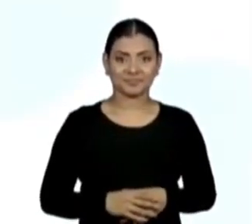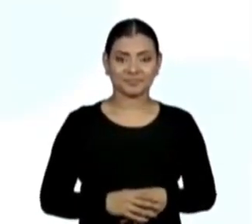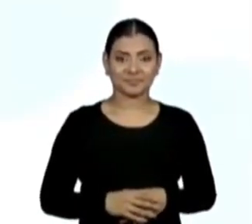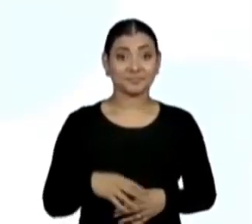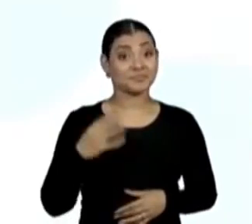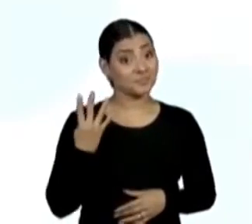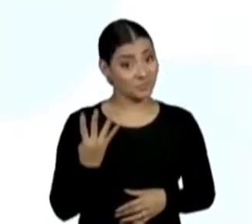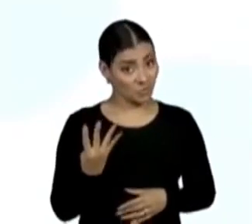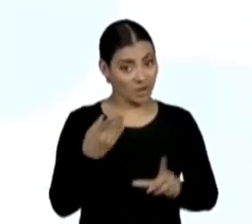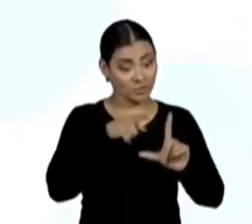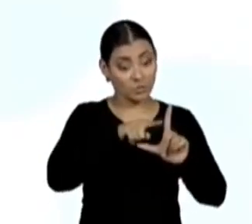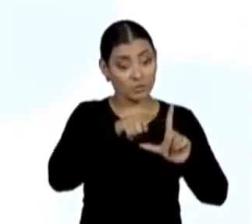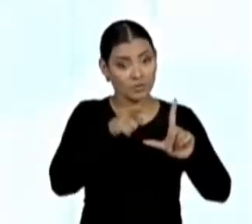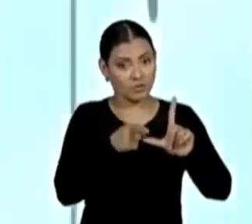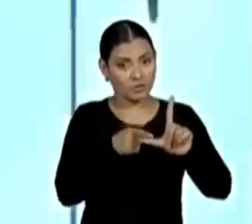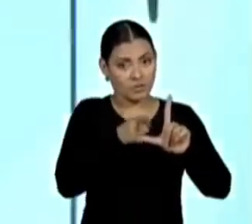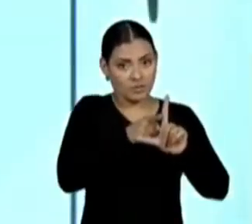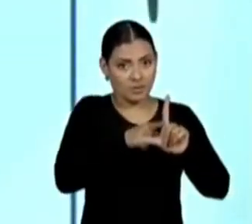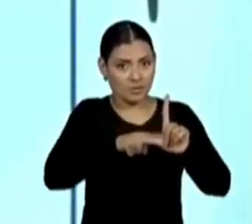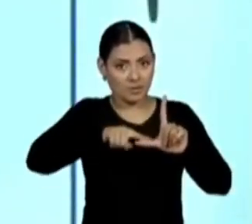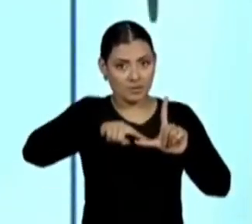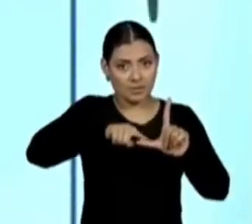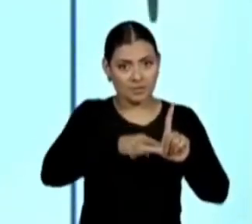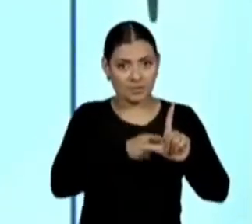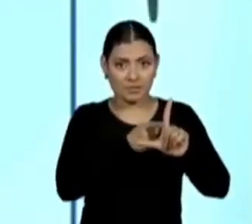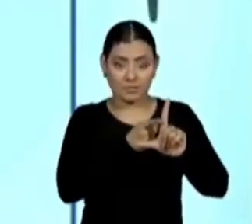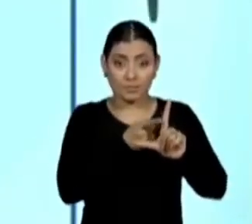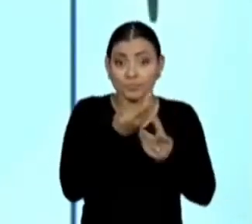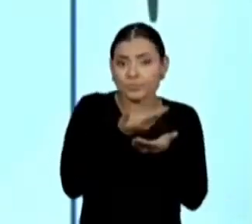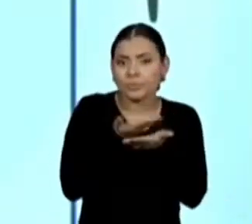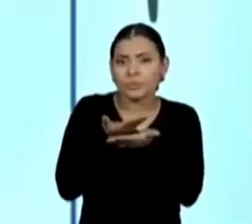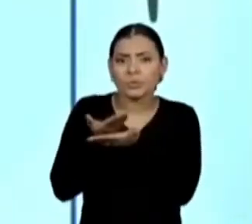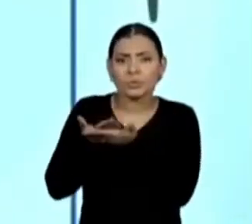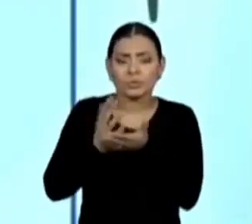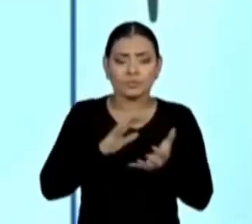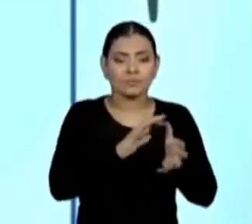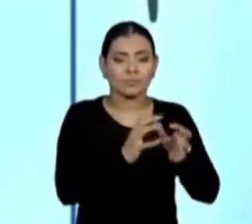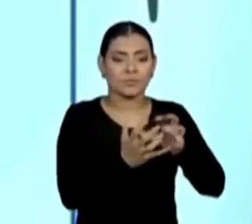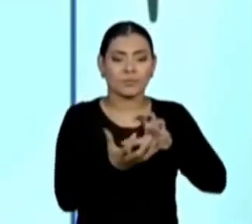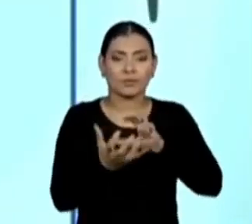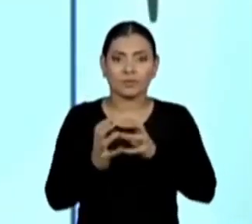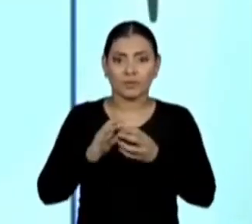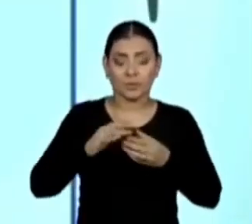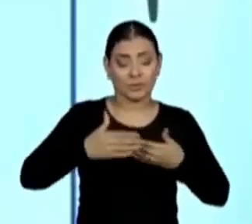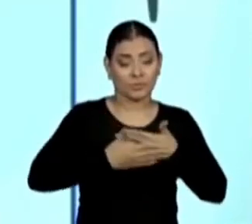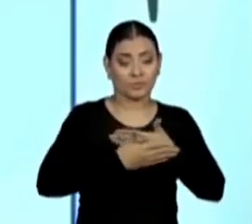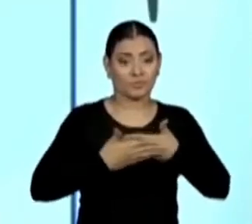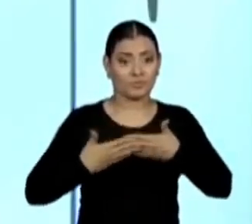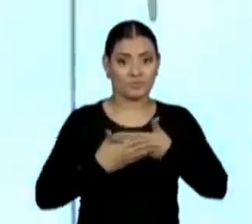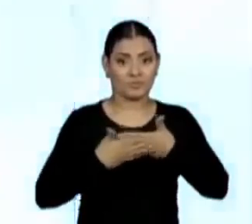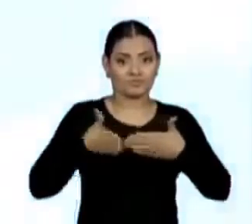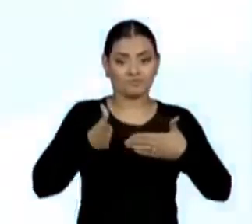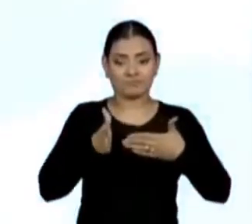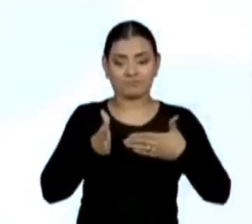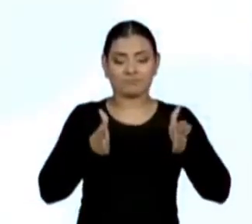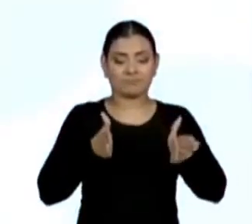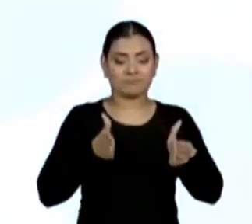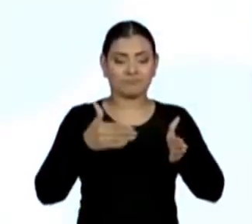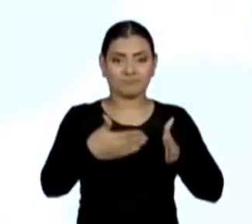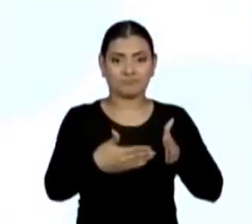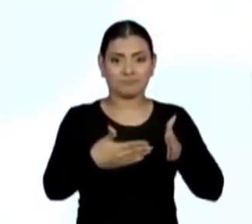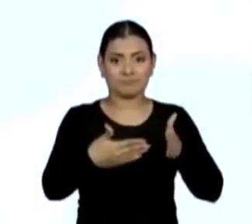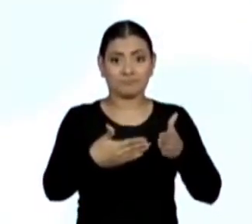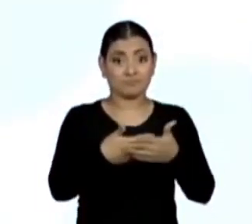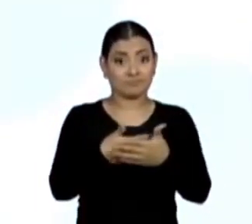Quatro ângulos. Estamos estudando os polígonos das faces de algumas planificações,